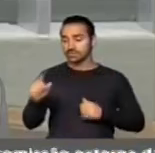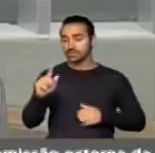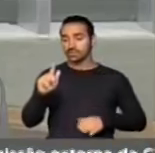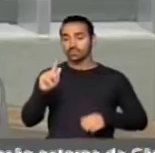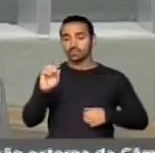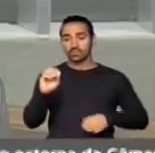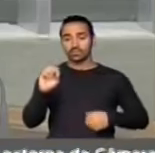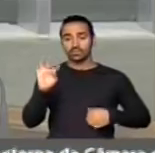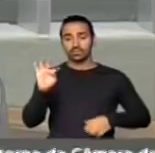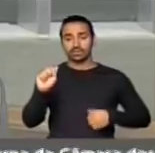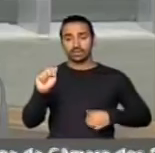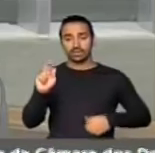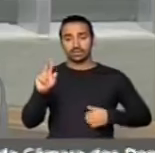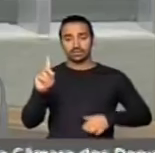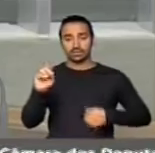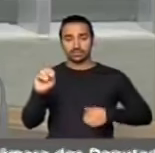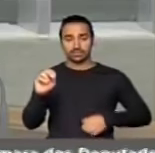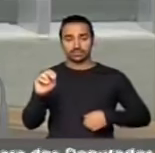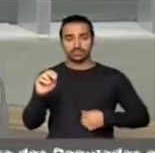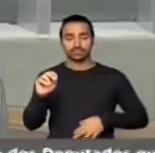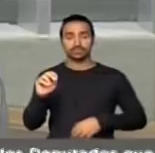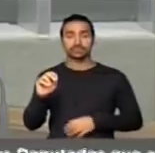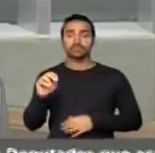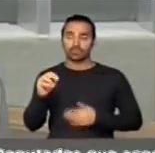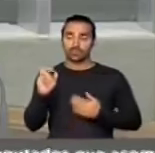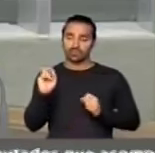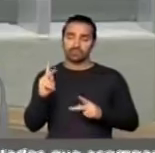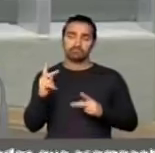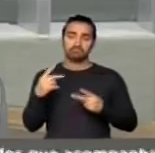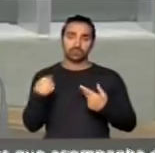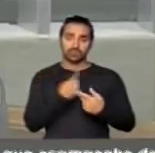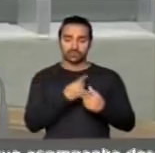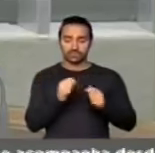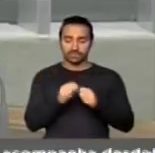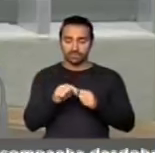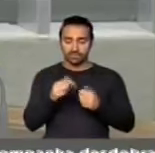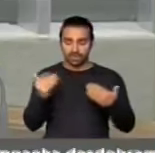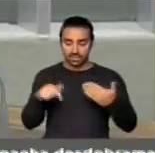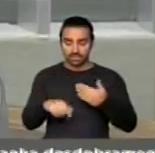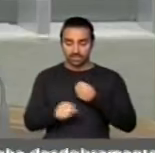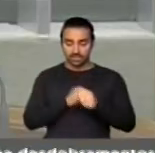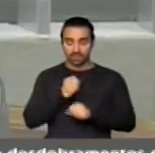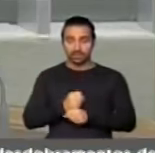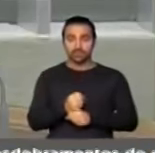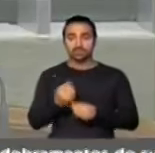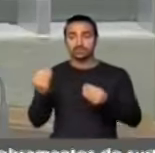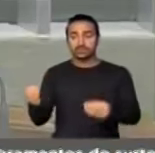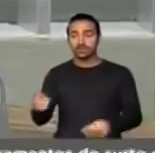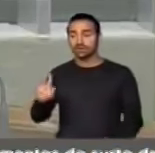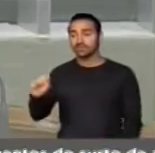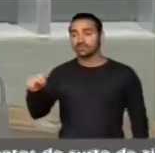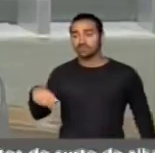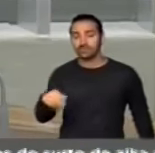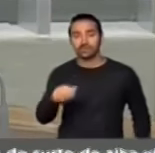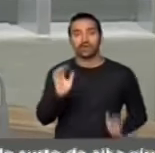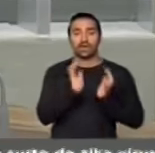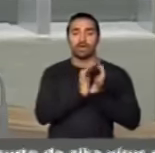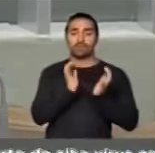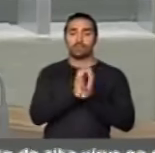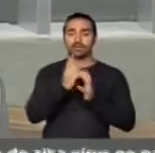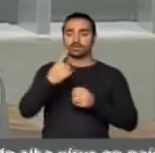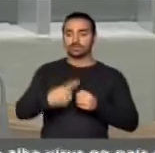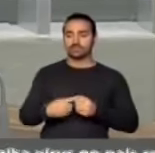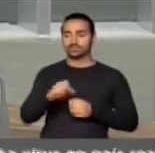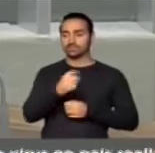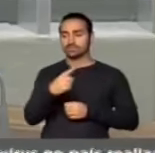tratamos muito e já vamos entregar ainda este ano um Havan para a APAI da cidade de São